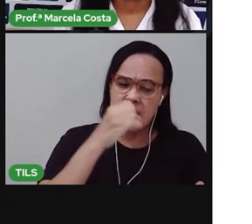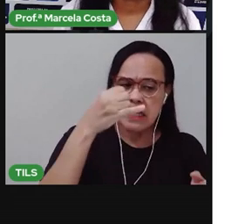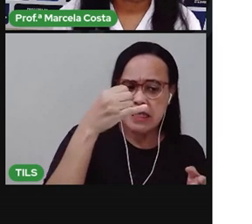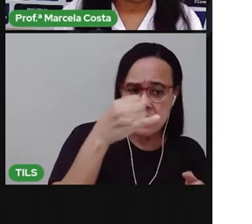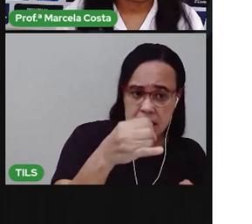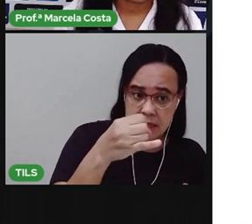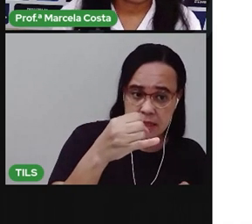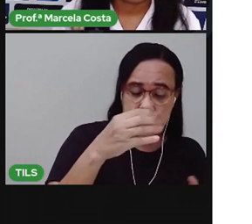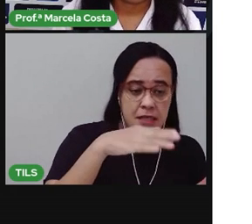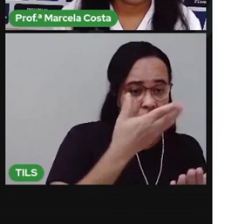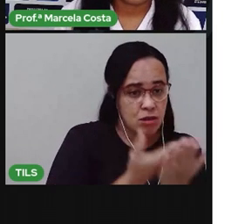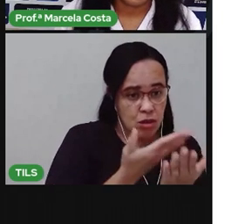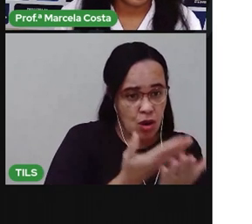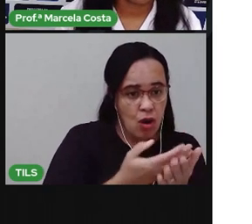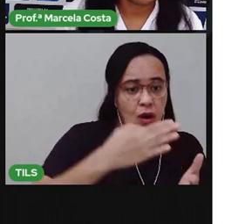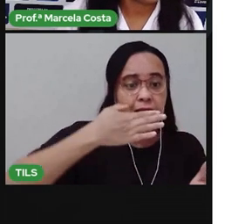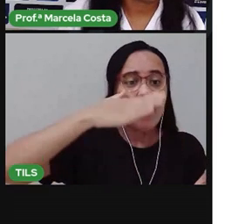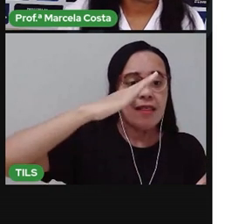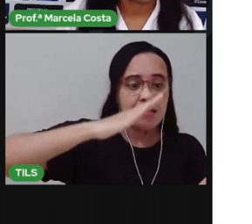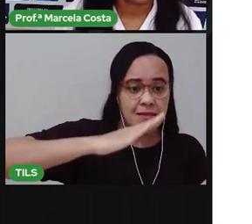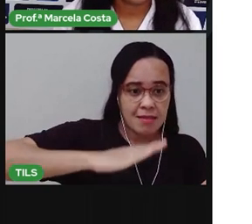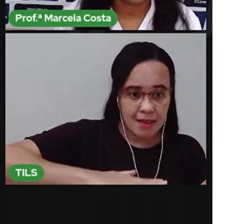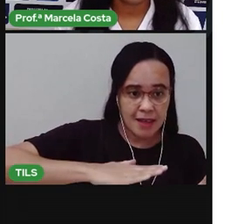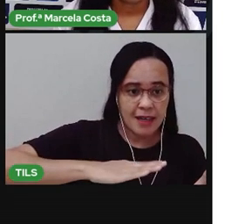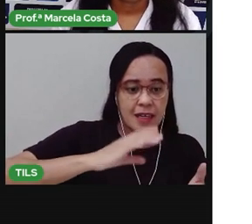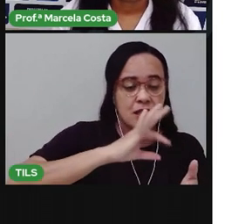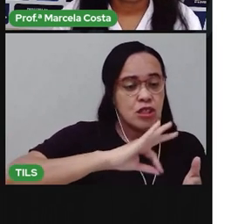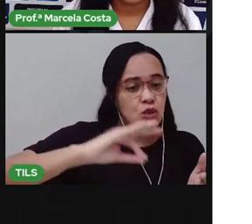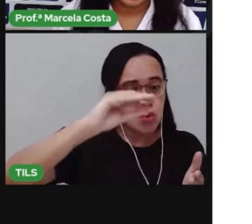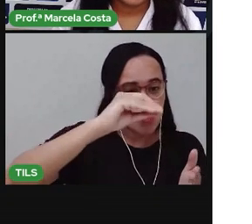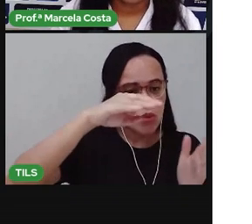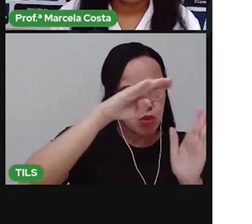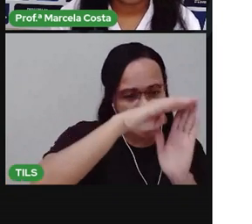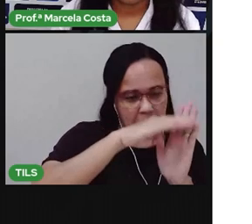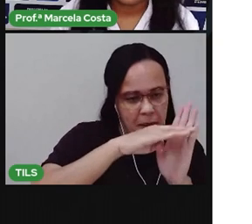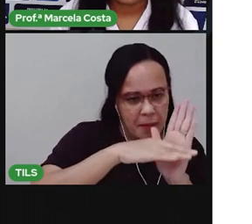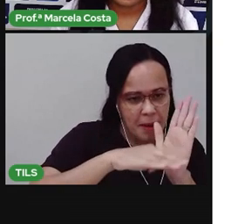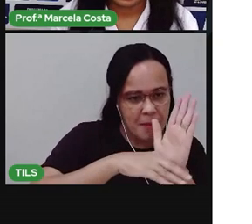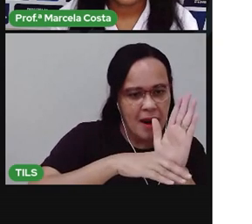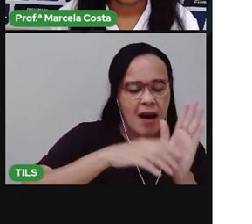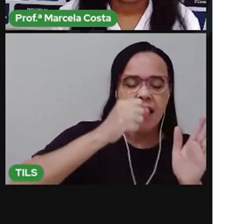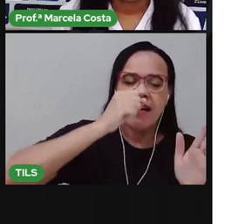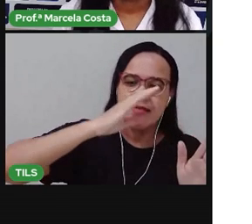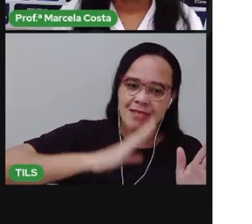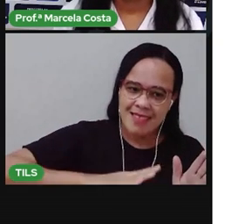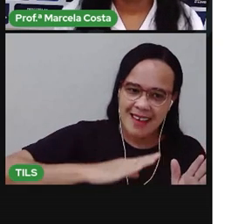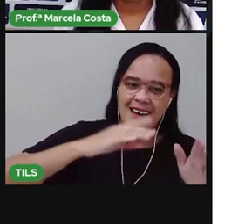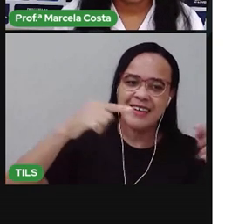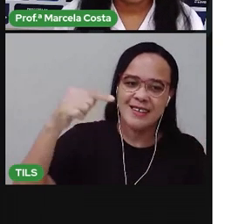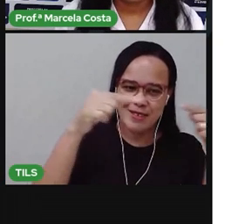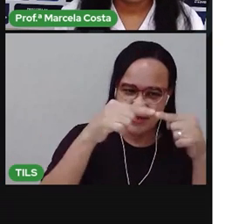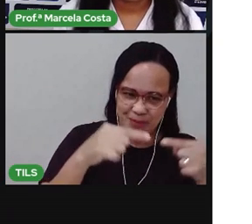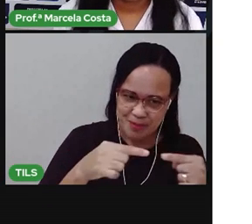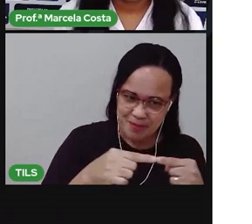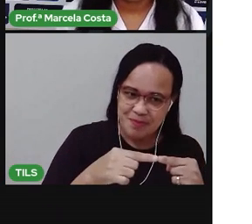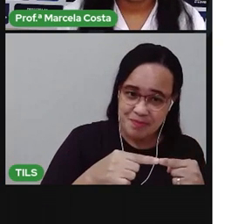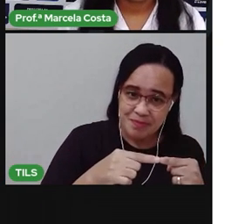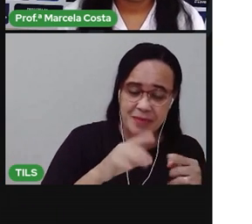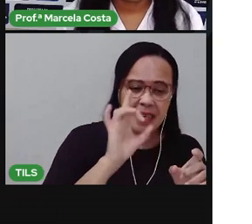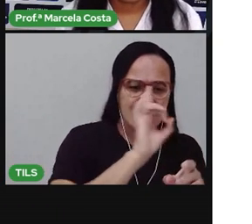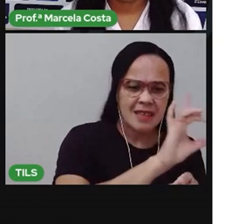então essa tarefa vai estar na sua rotina diária no período da tarde. Então, cada